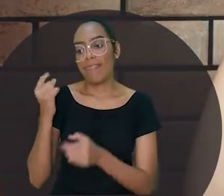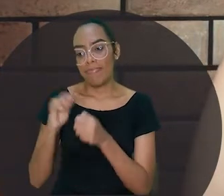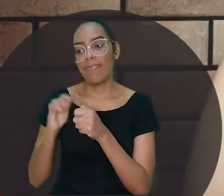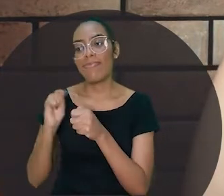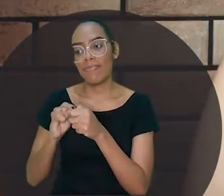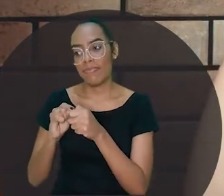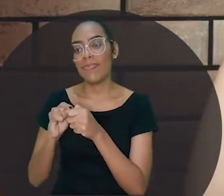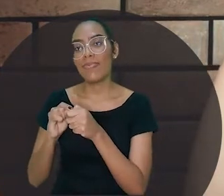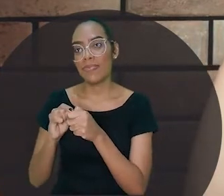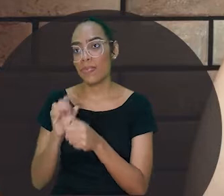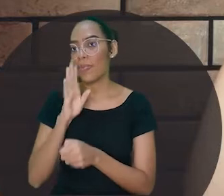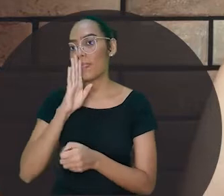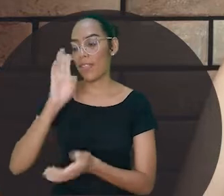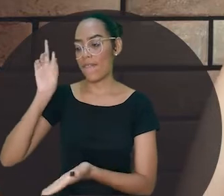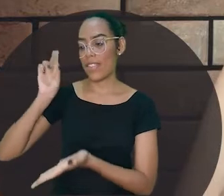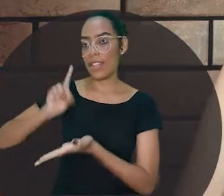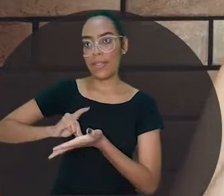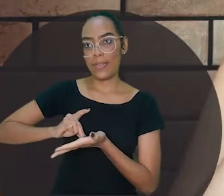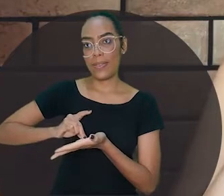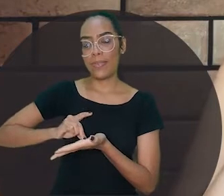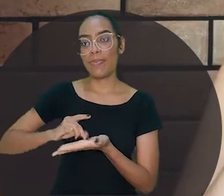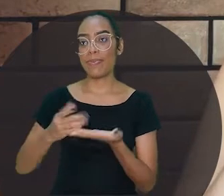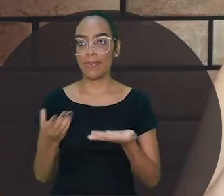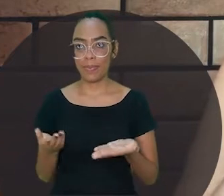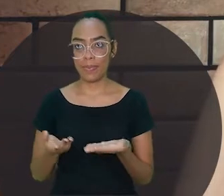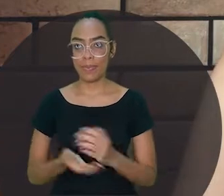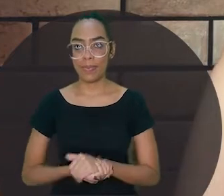que plantou a semente da verdade.